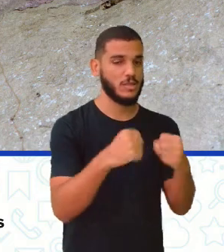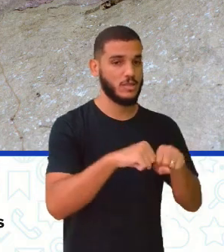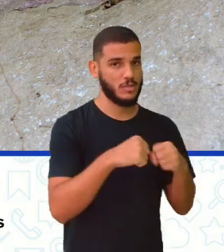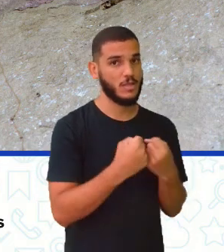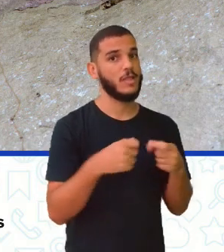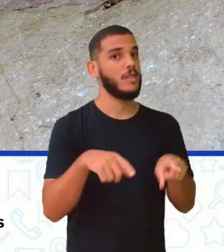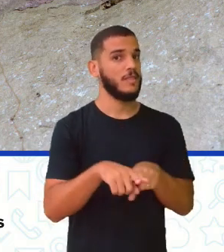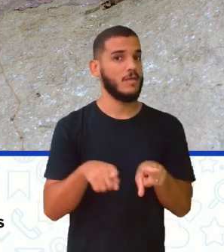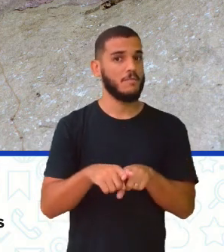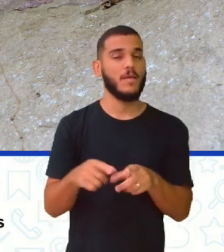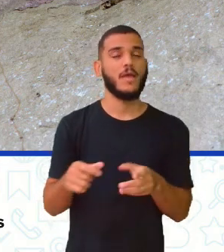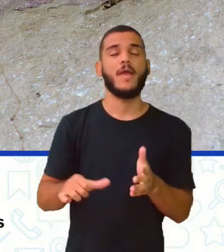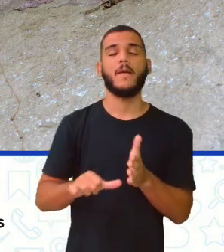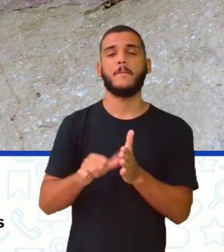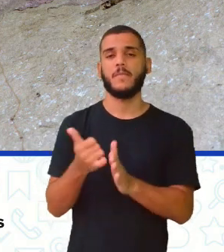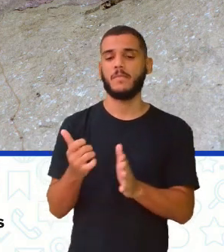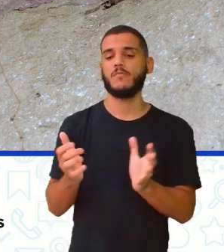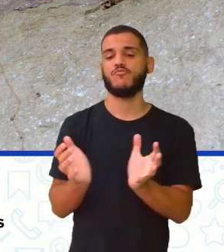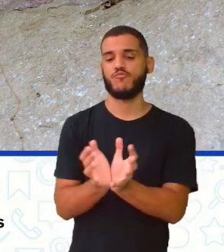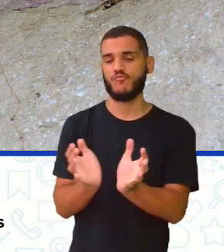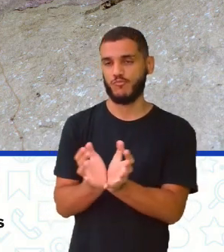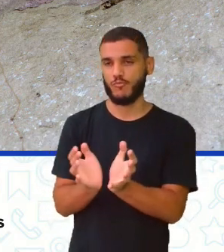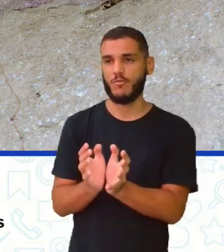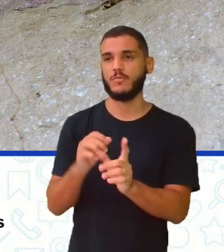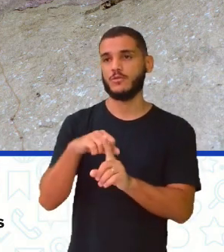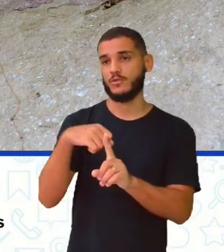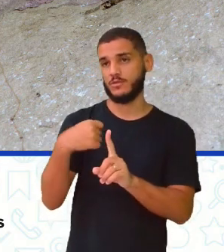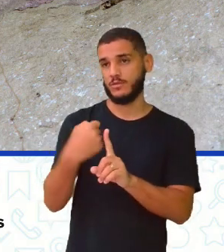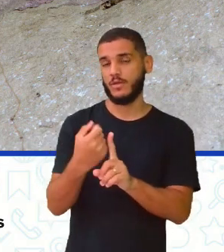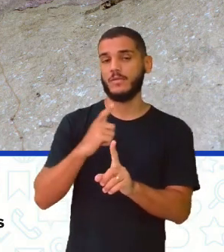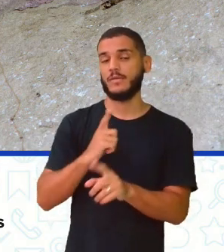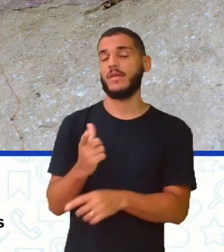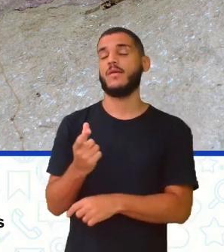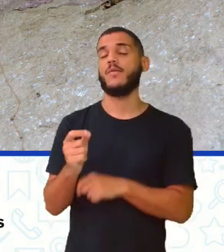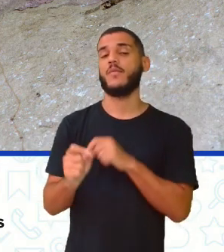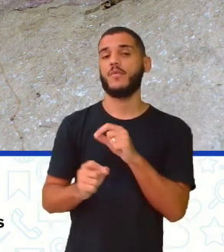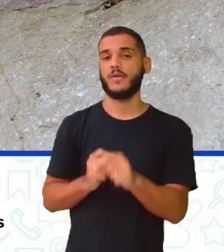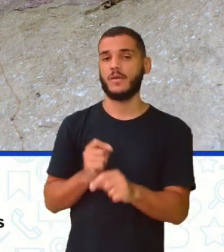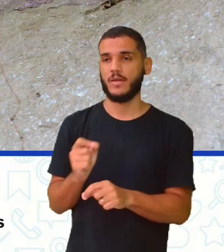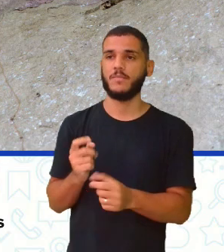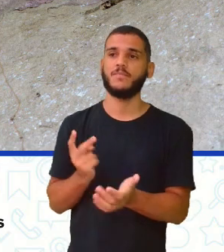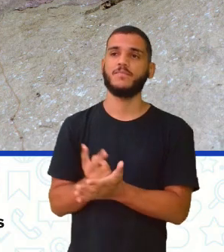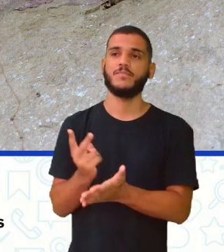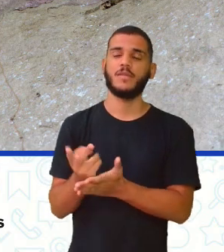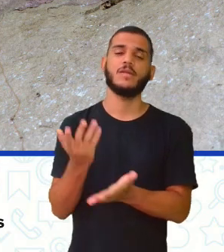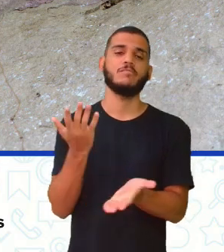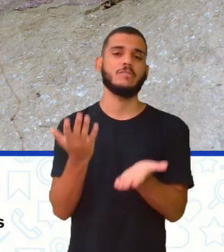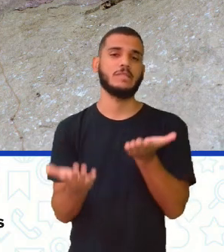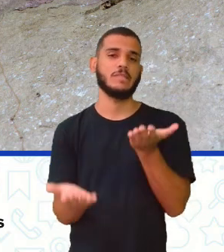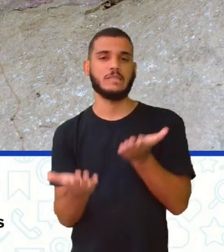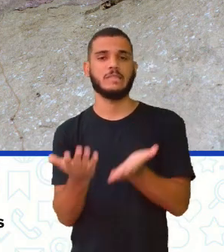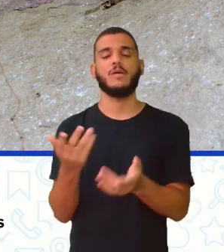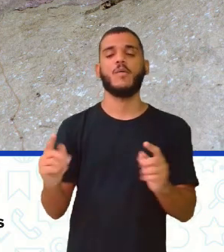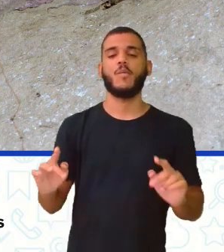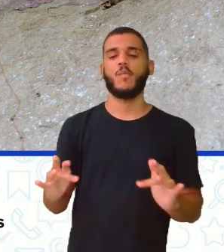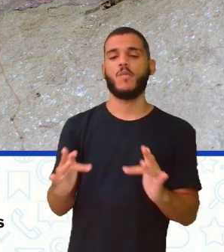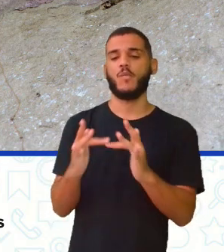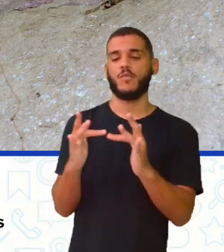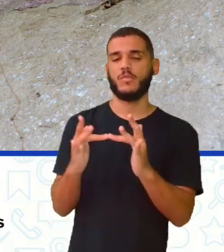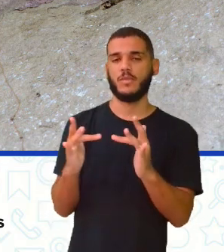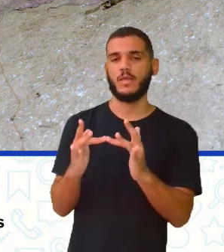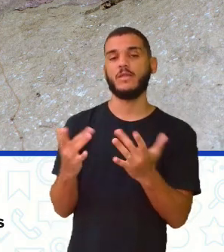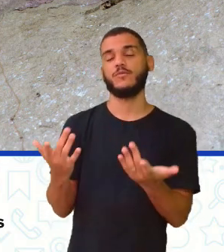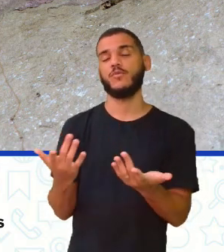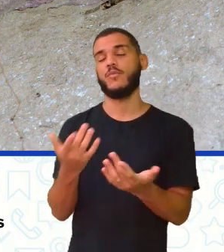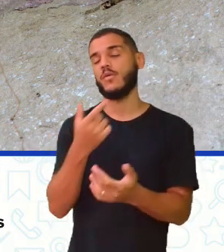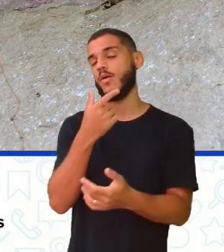observa-se a existência de uma intensa e nem sempre equilibrada relação entre